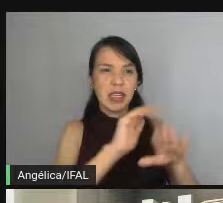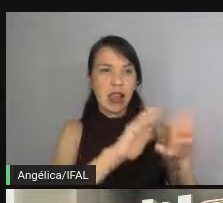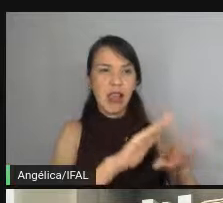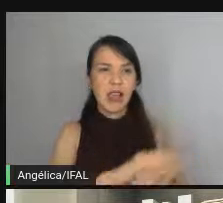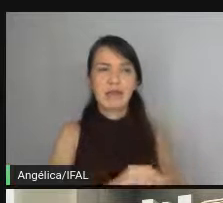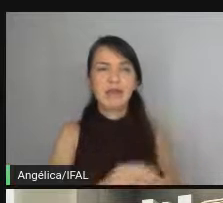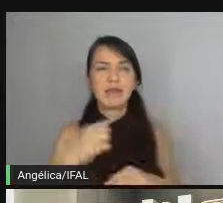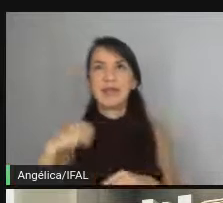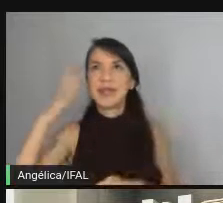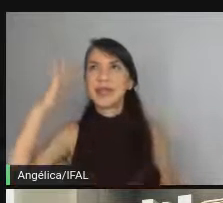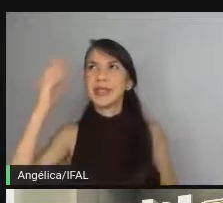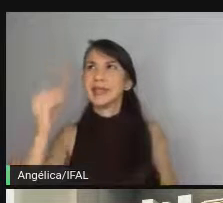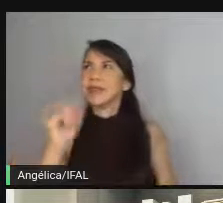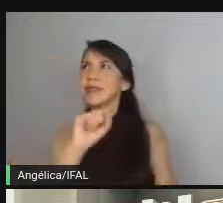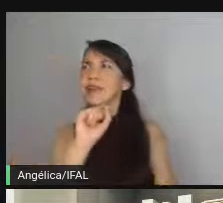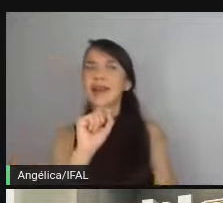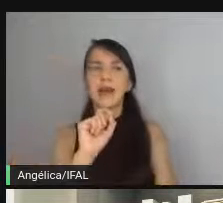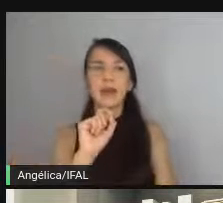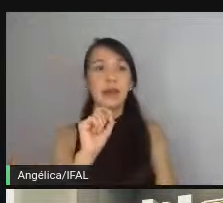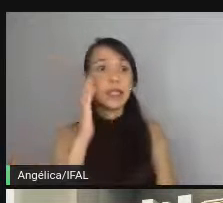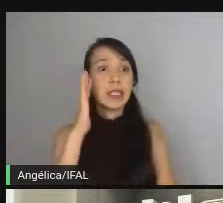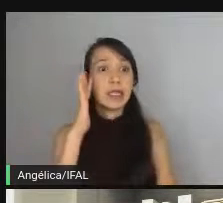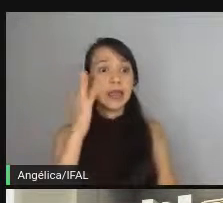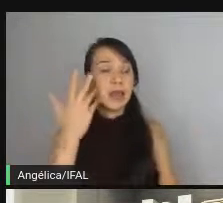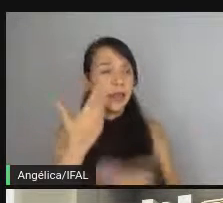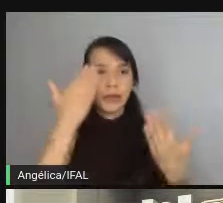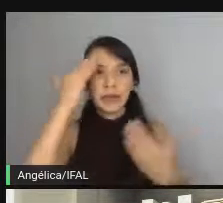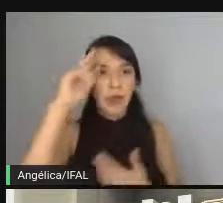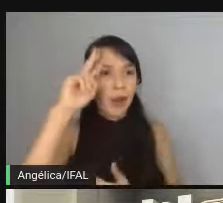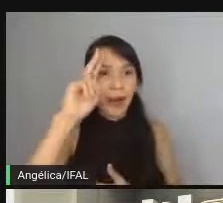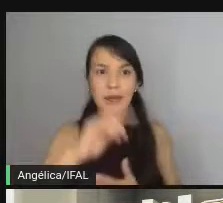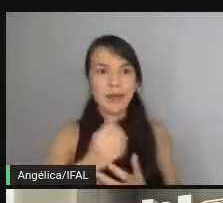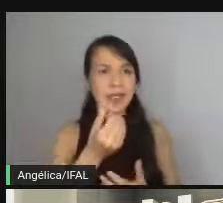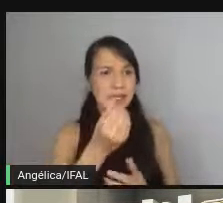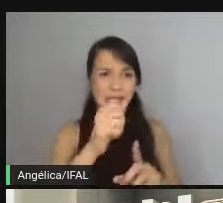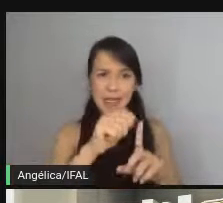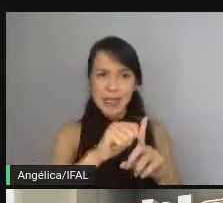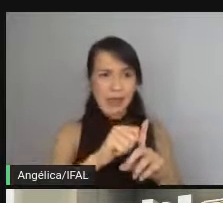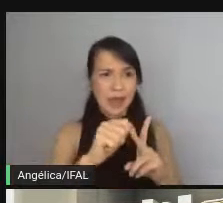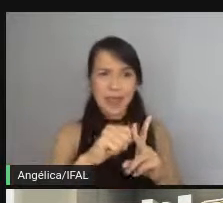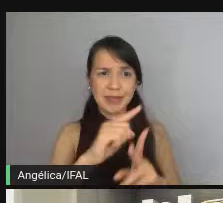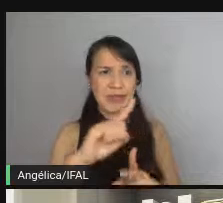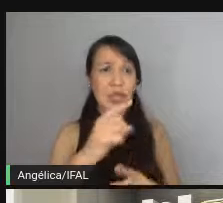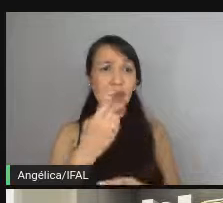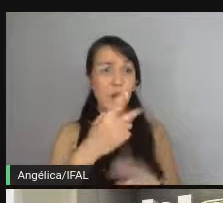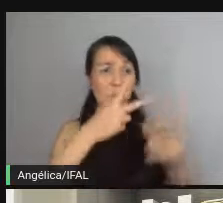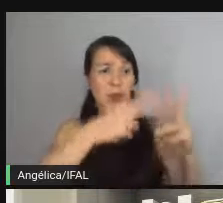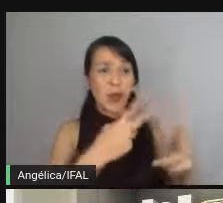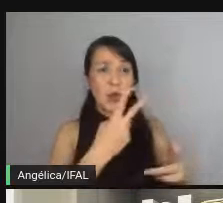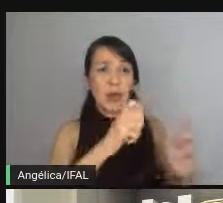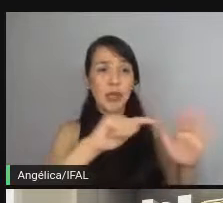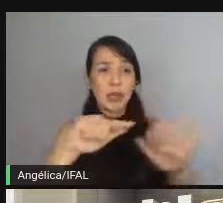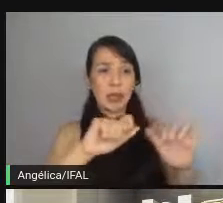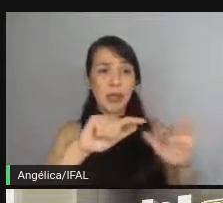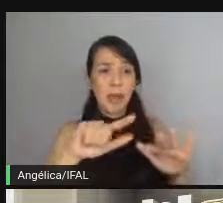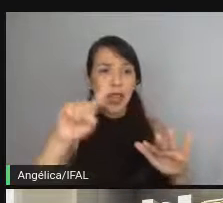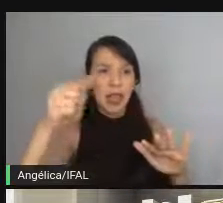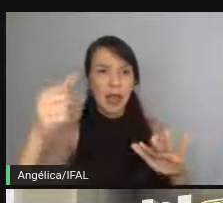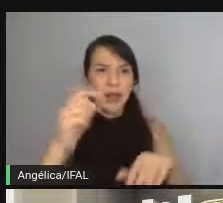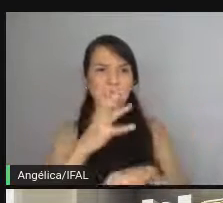menor ideia do que ele é. Isso é verdade. Não precisa nem esperar seis meses. Se você for pegar o mesmo código duas semanas depois,